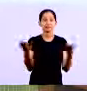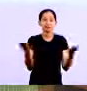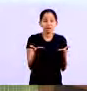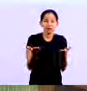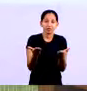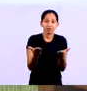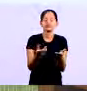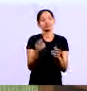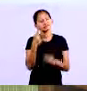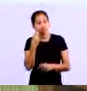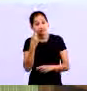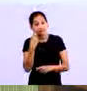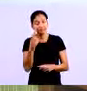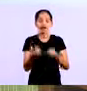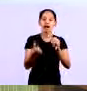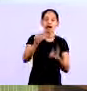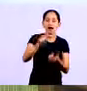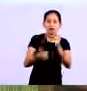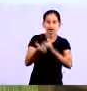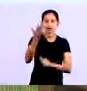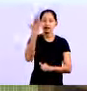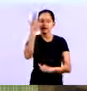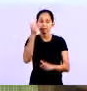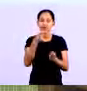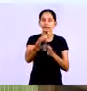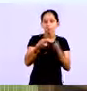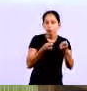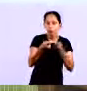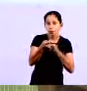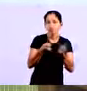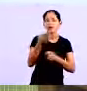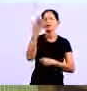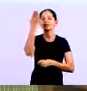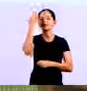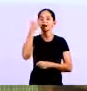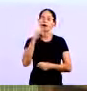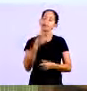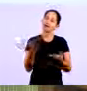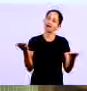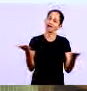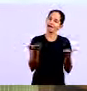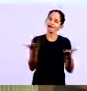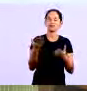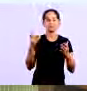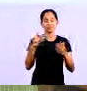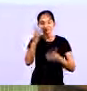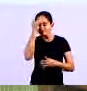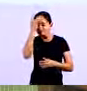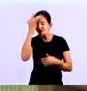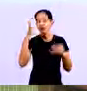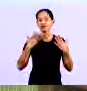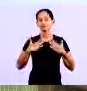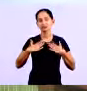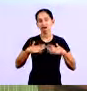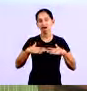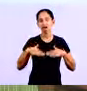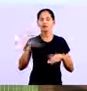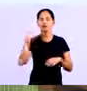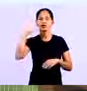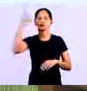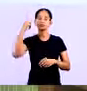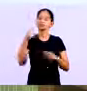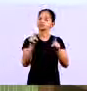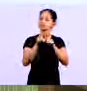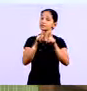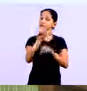ia Ao controlar Você passa a ter uma vantagem Para a sua empresa Sem contar O nome lim